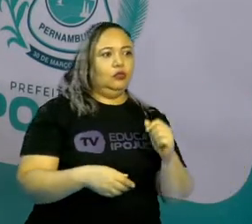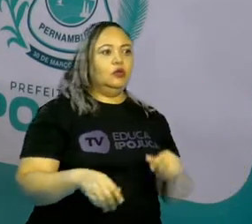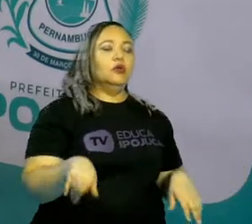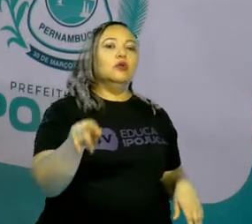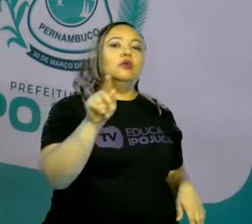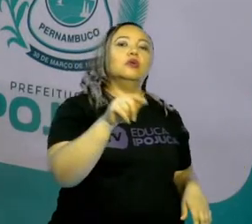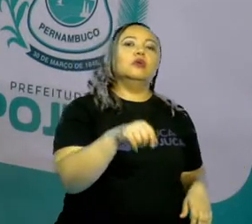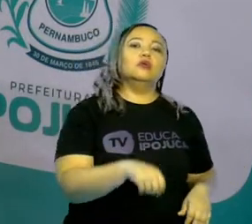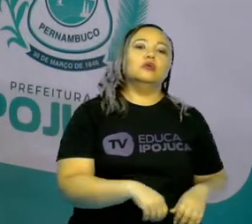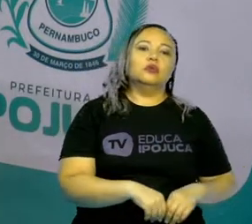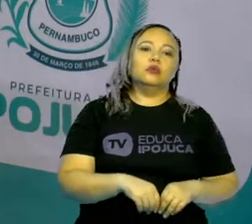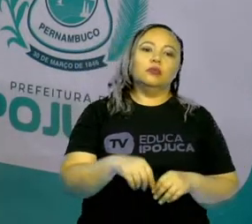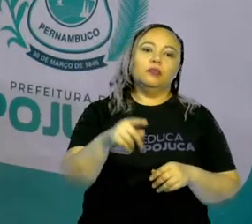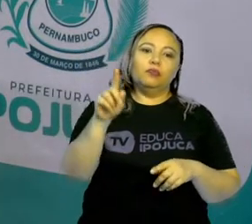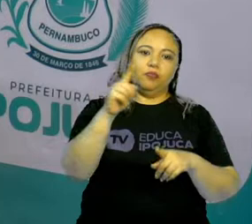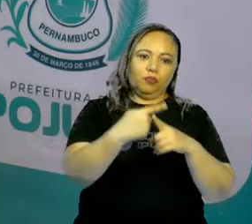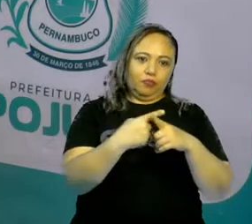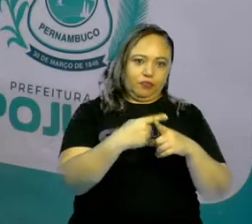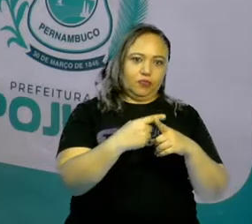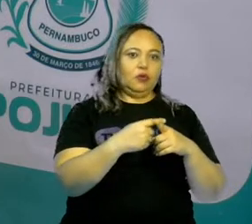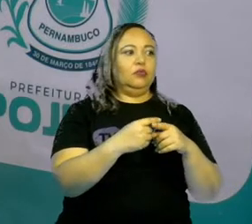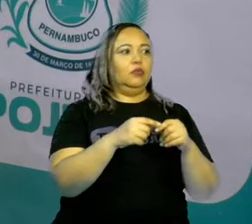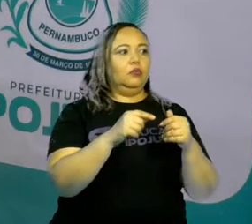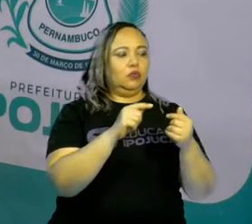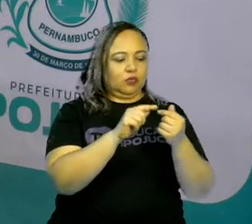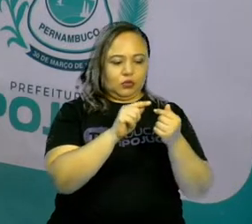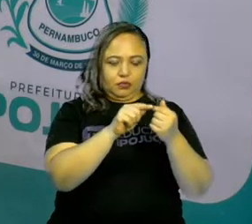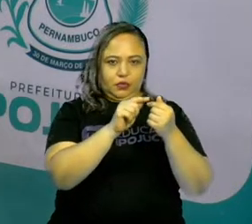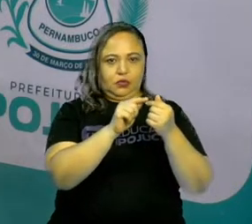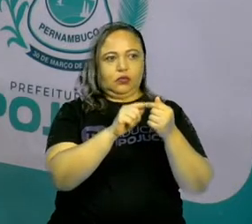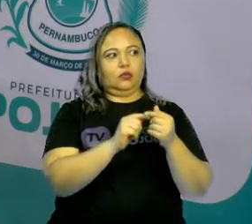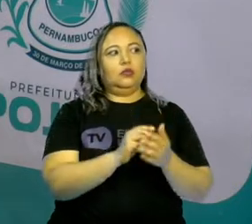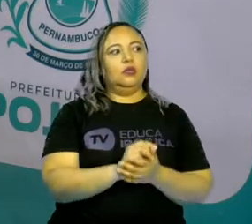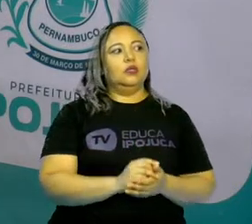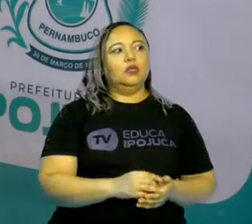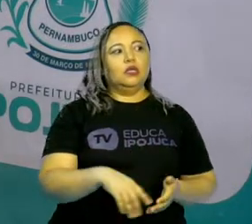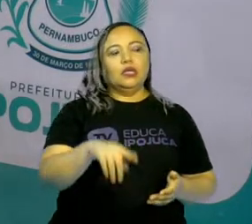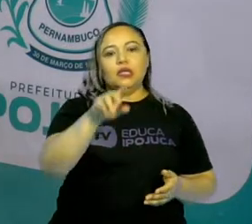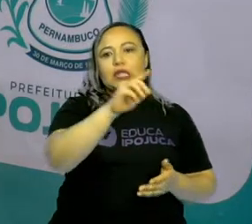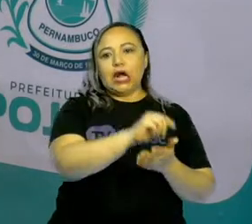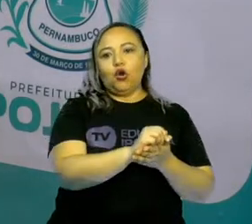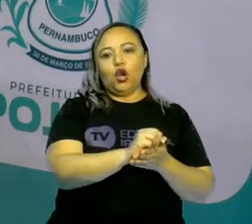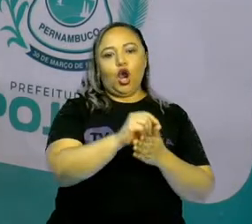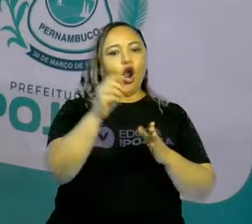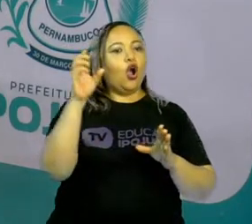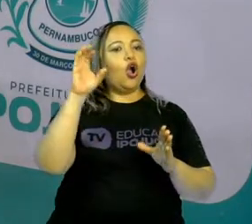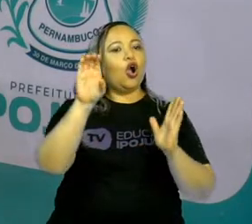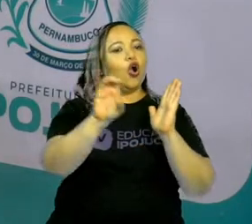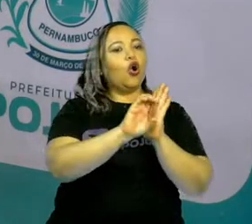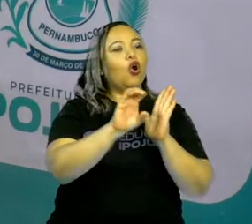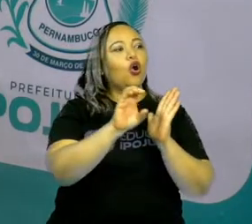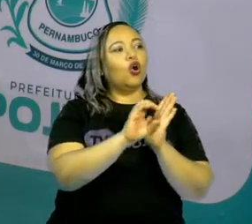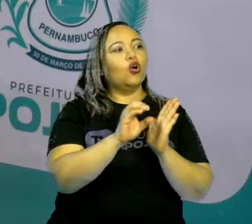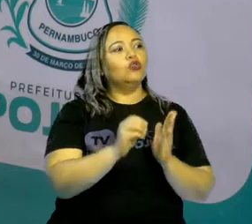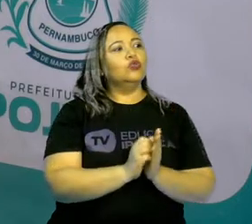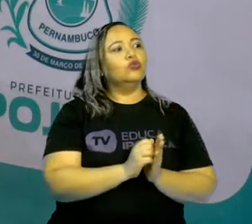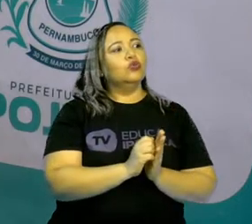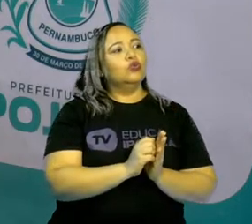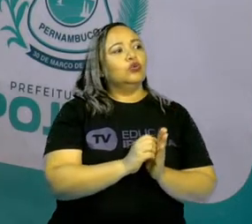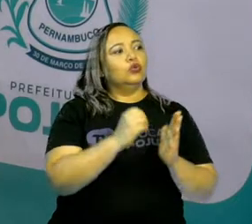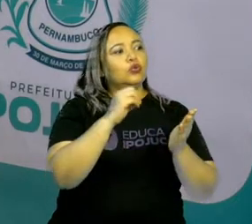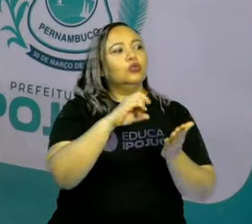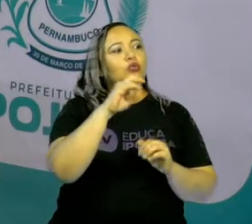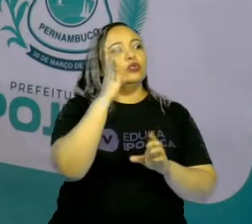É para isso que servem os códigos. Então, código de identificação. Aqui nós temos uma certidão de